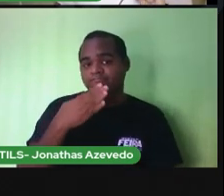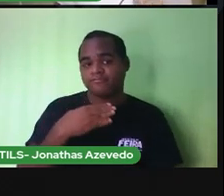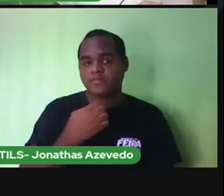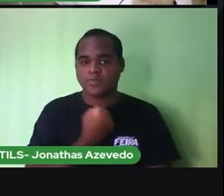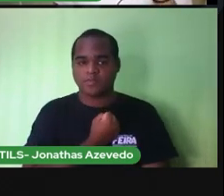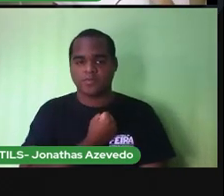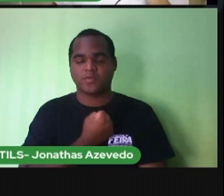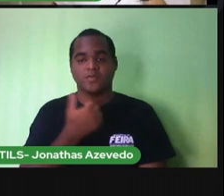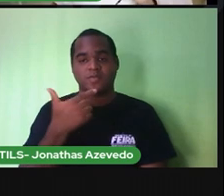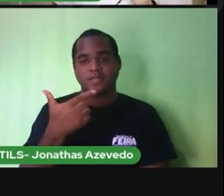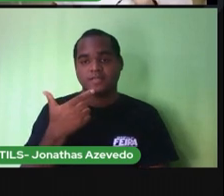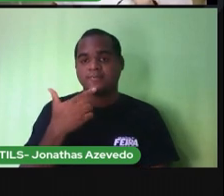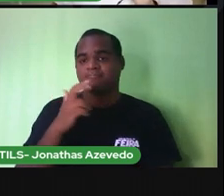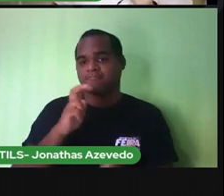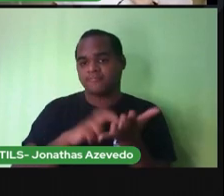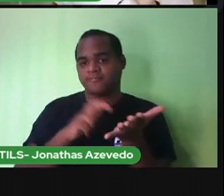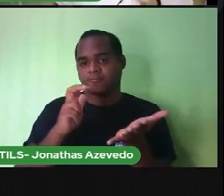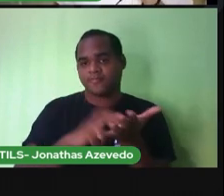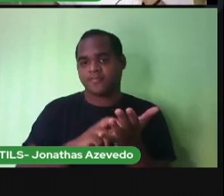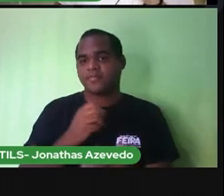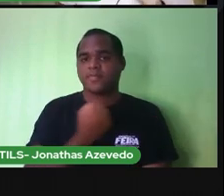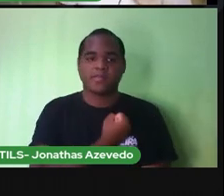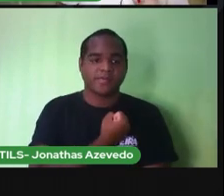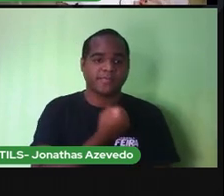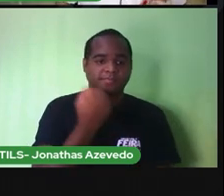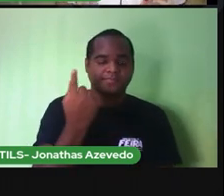E manhã, número um.